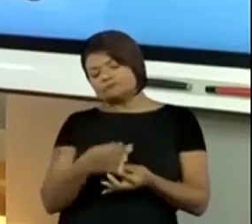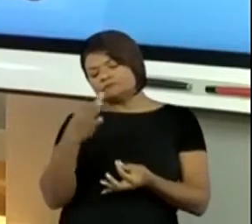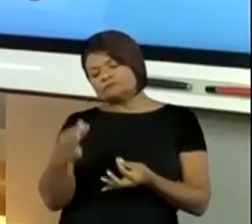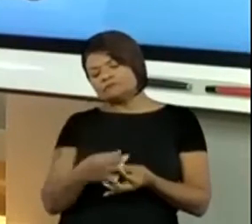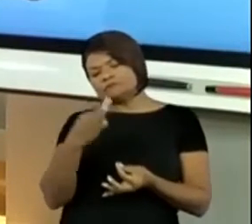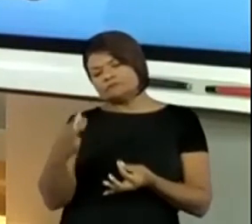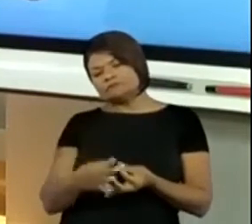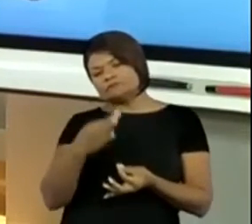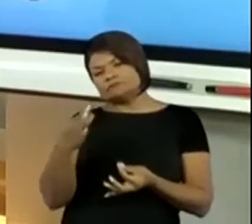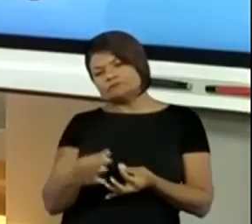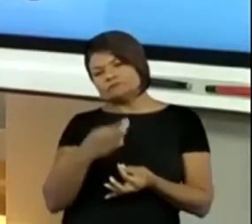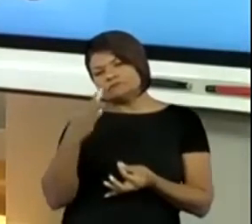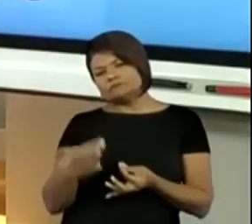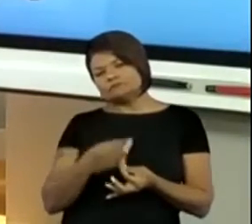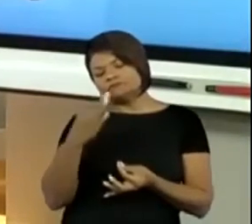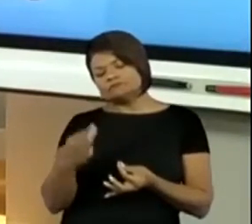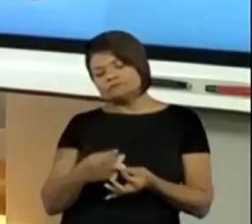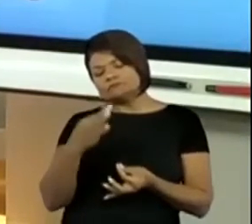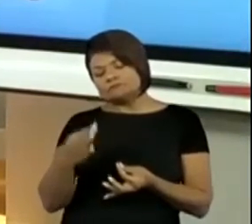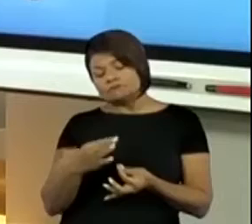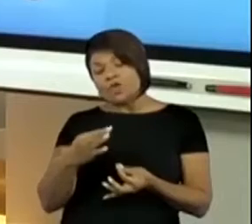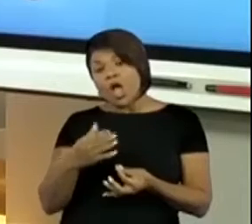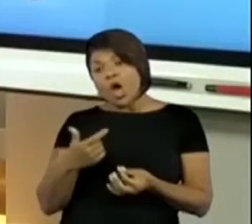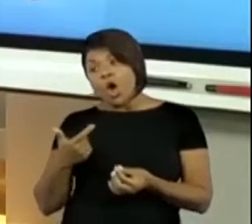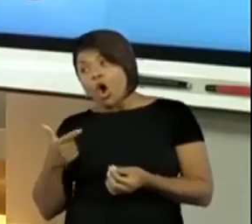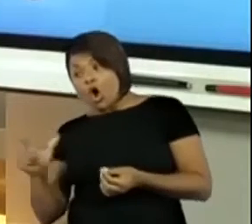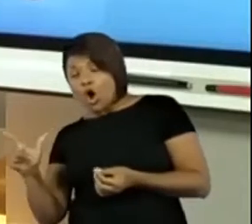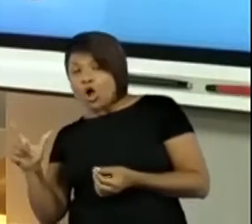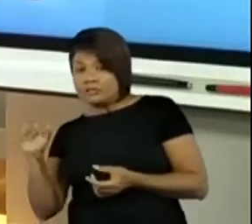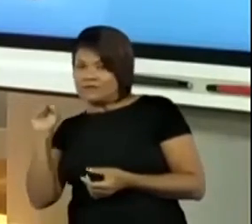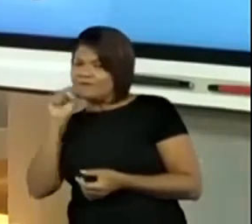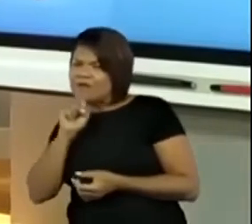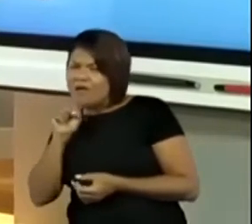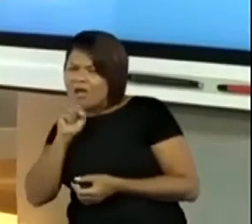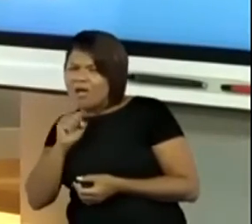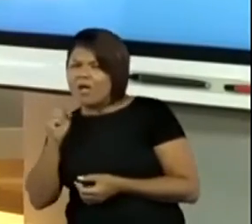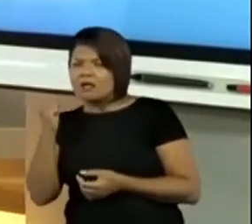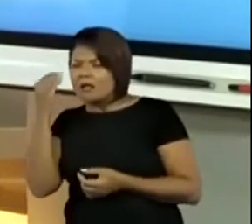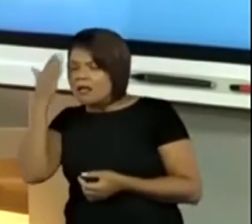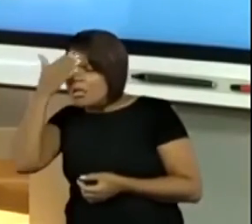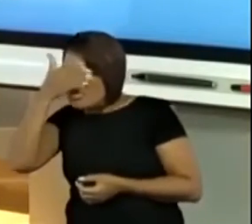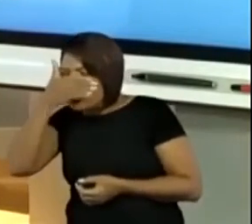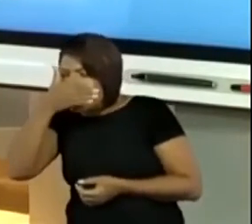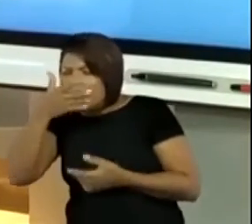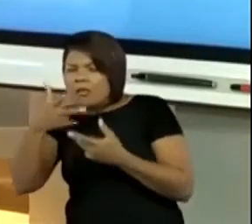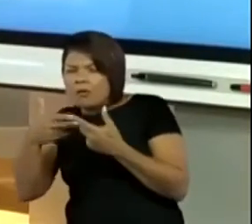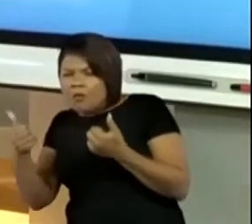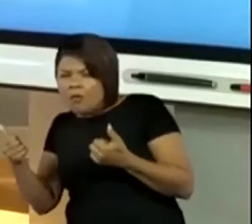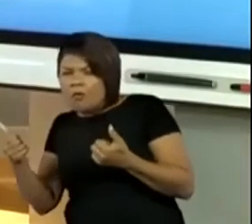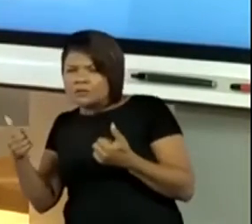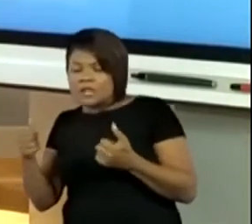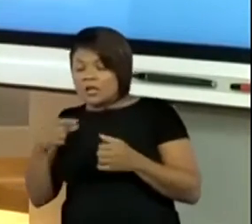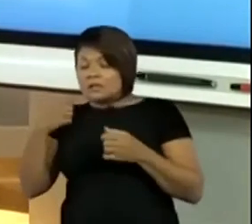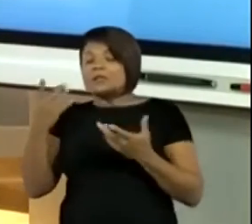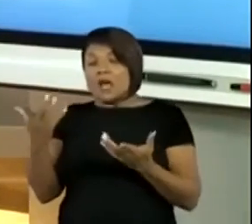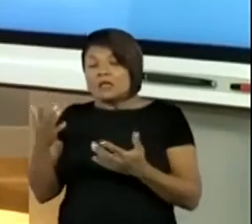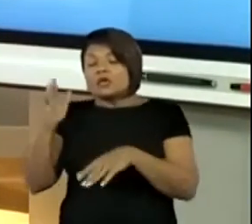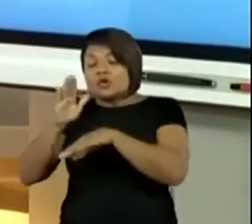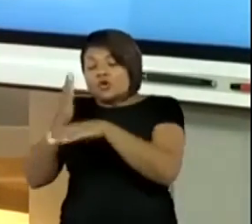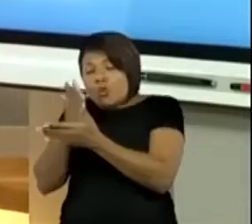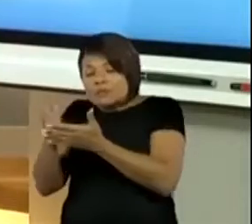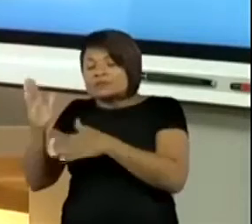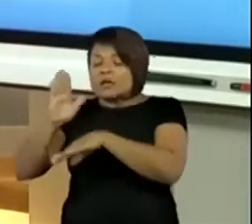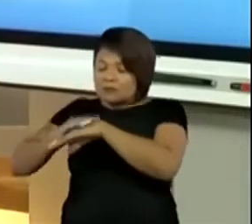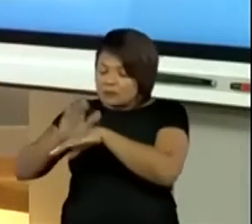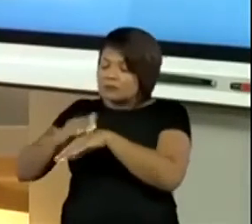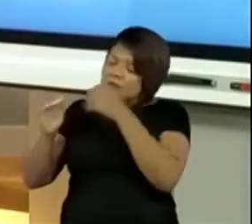aquela visão, que não conseguiam mais enxergar direito. Elas começaram a fazer pecinhas e montaram um tabuleirinho e começaram a